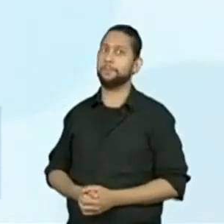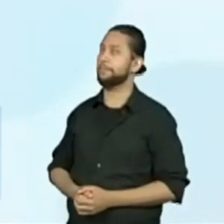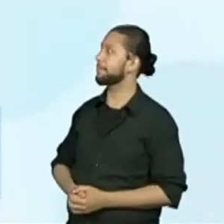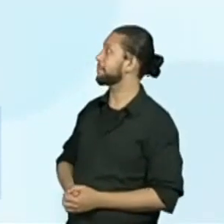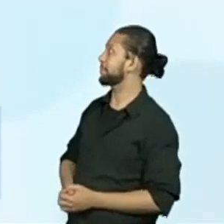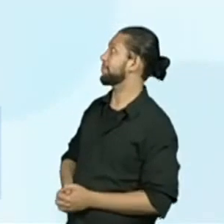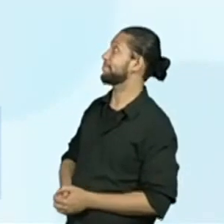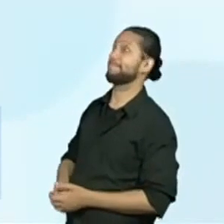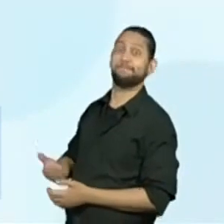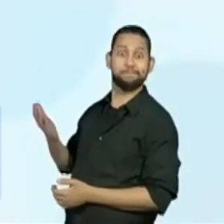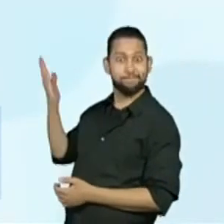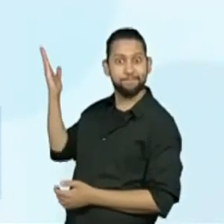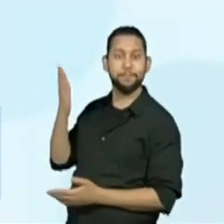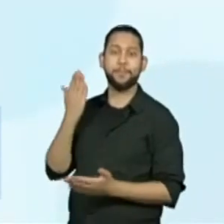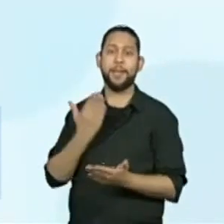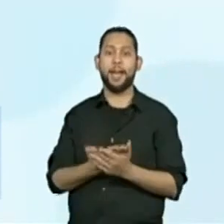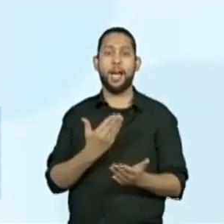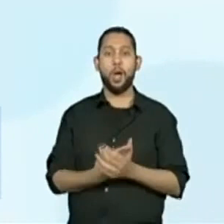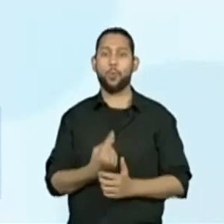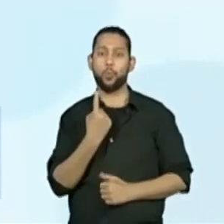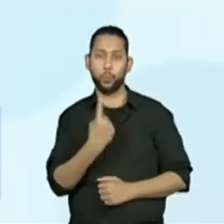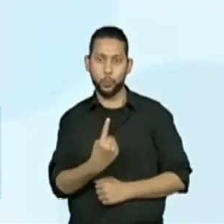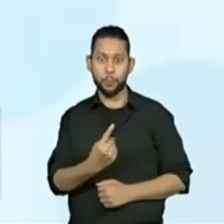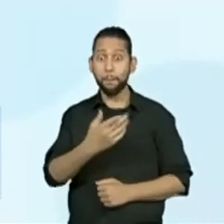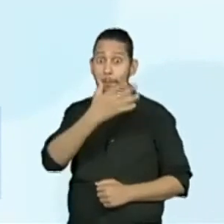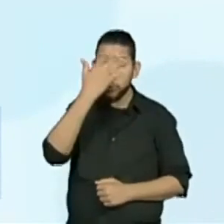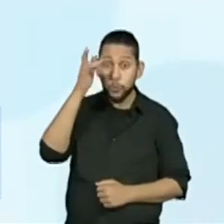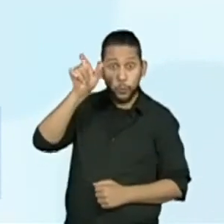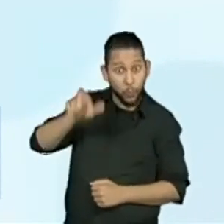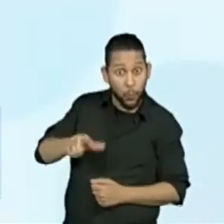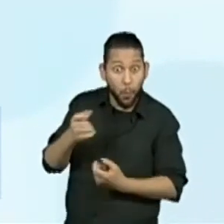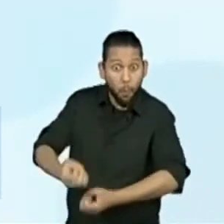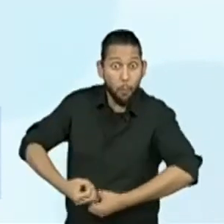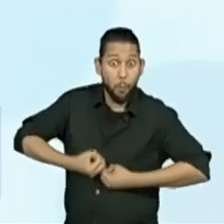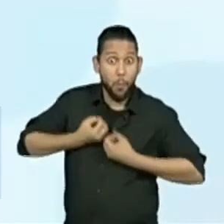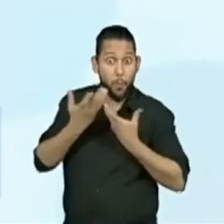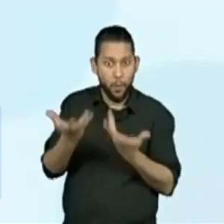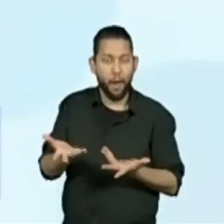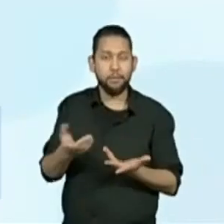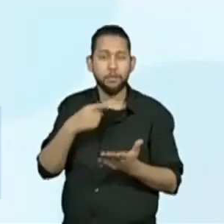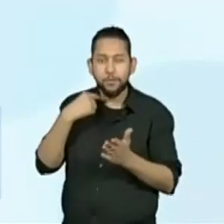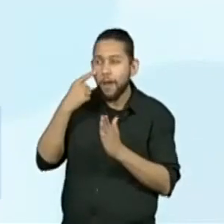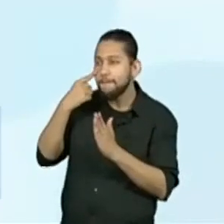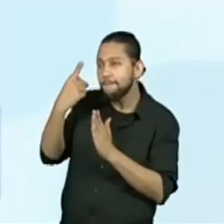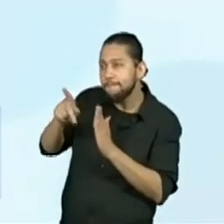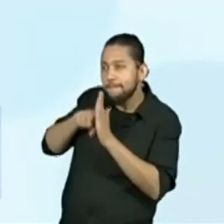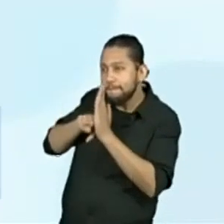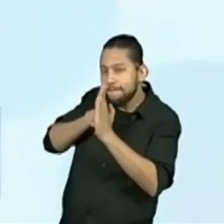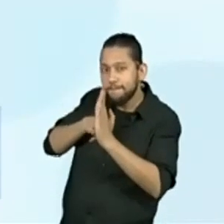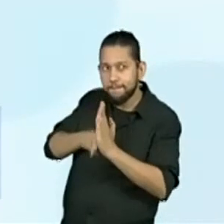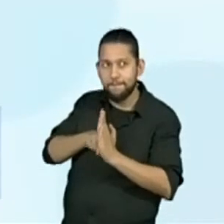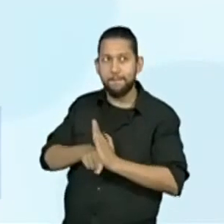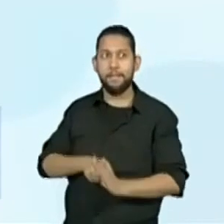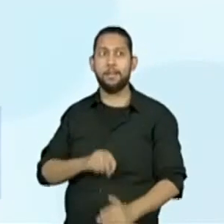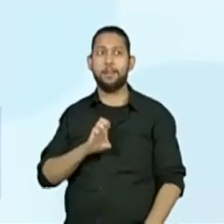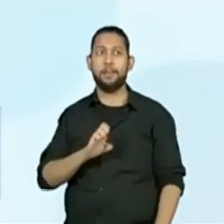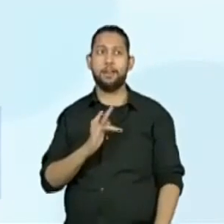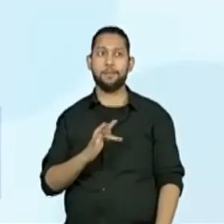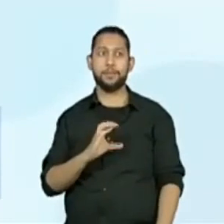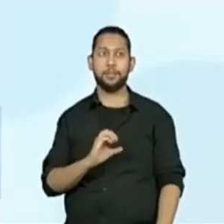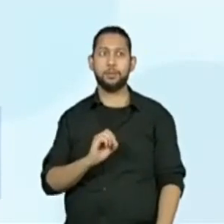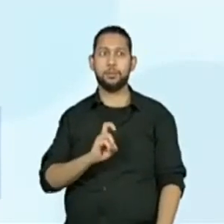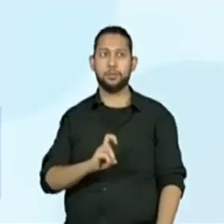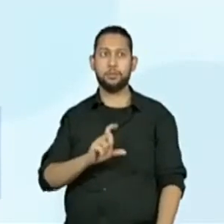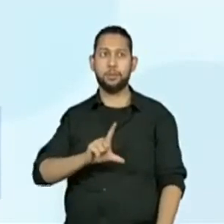Aula 1, Estudando os Poetas. A habilidade EF05LP10. Ler,